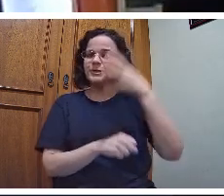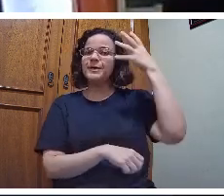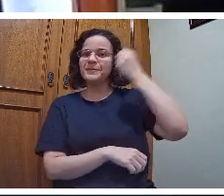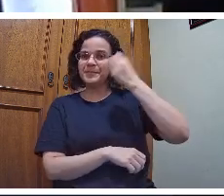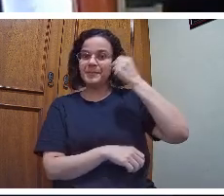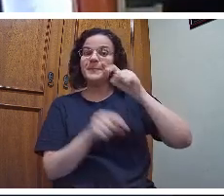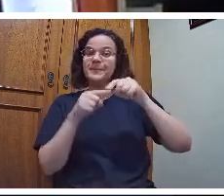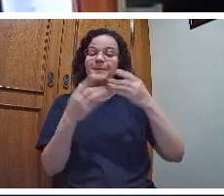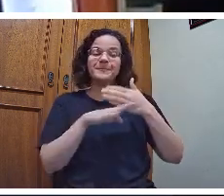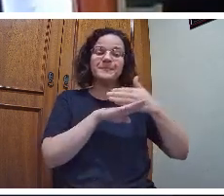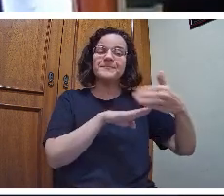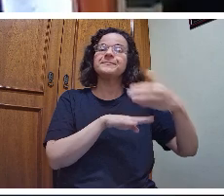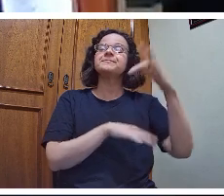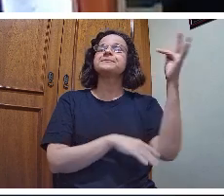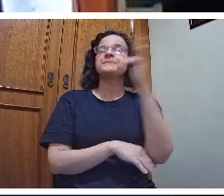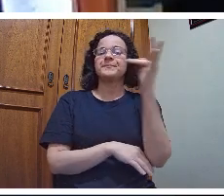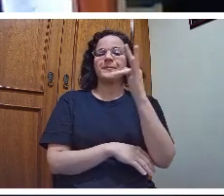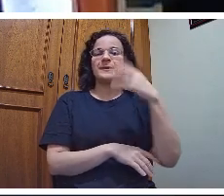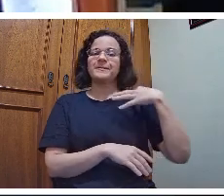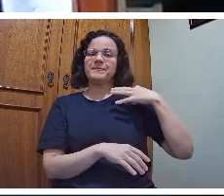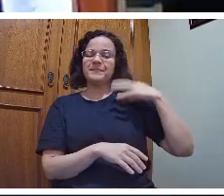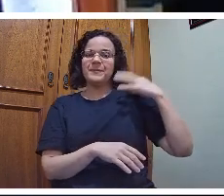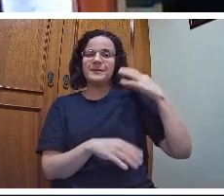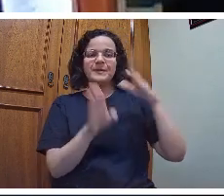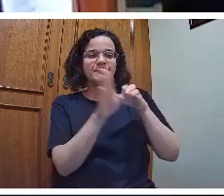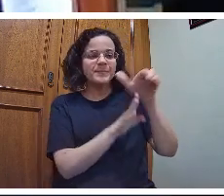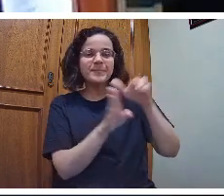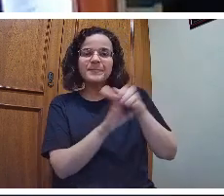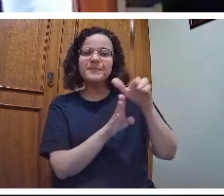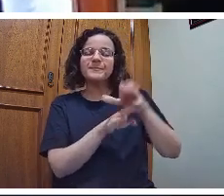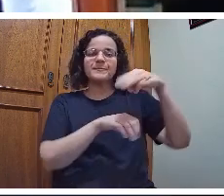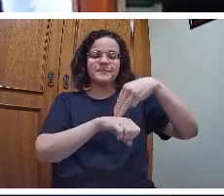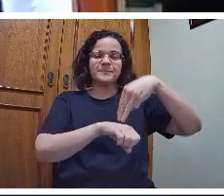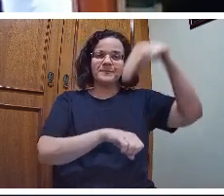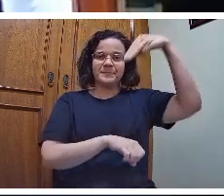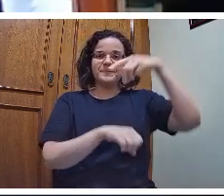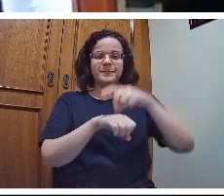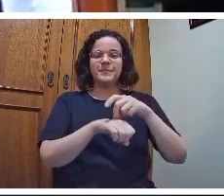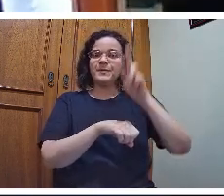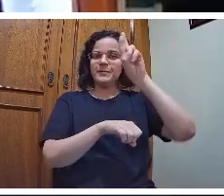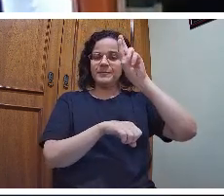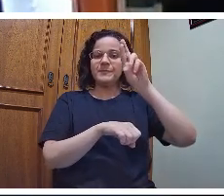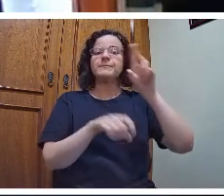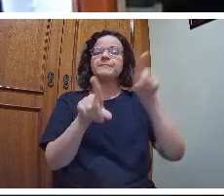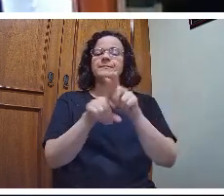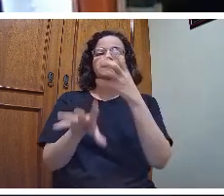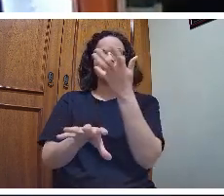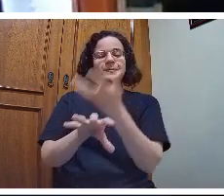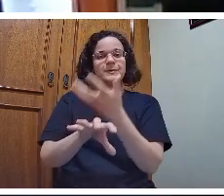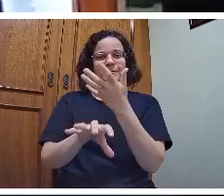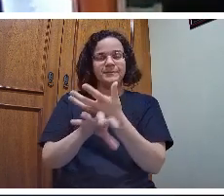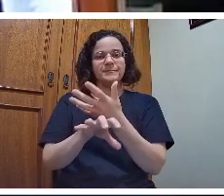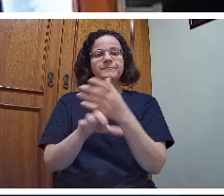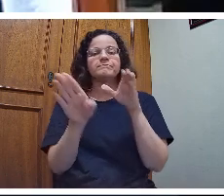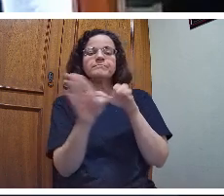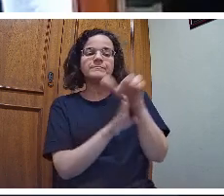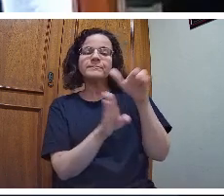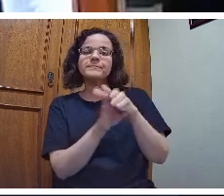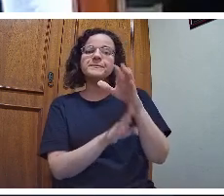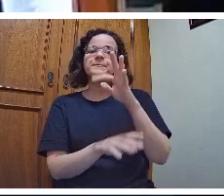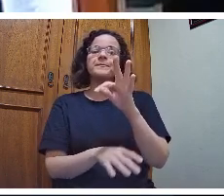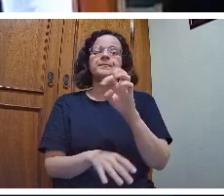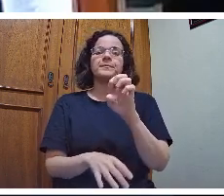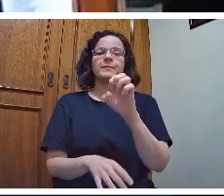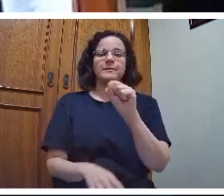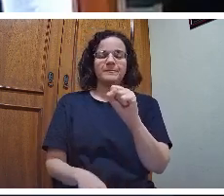universidade como voluntário na orientação de mestrado e doutorado na área de educação, ministrando parte de uma disciplina e nas orientações de